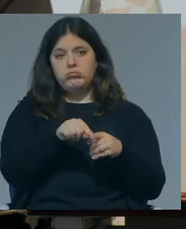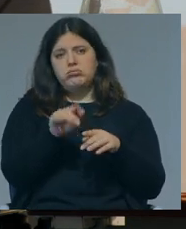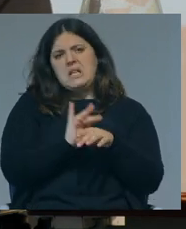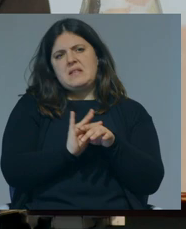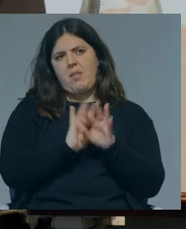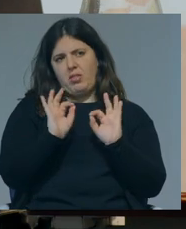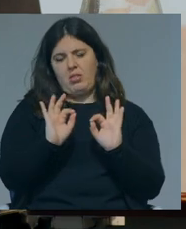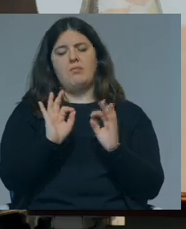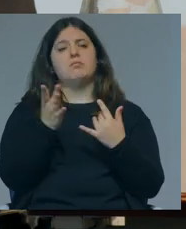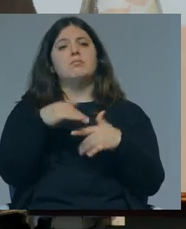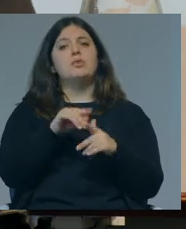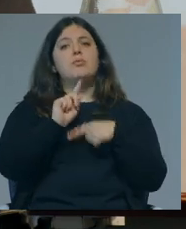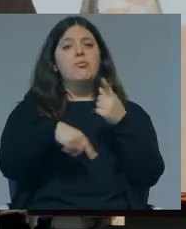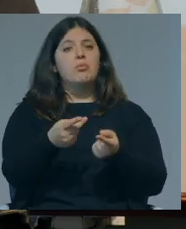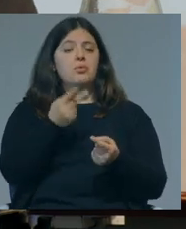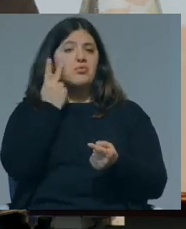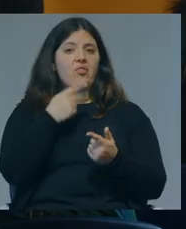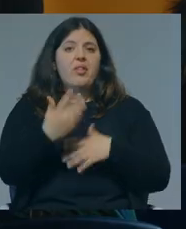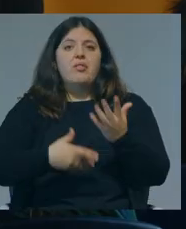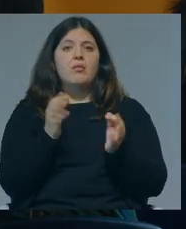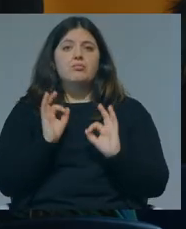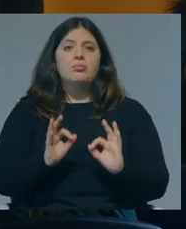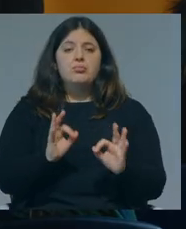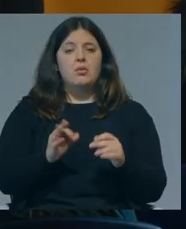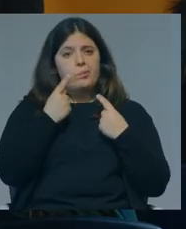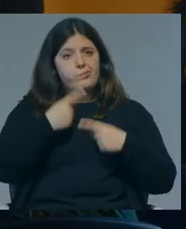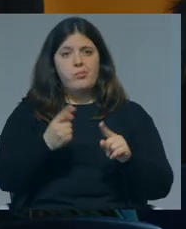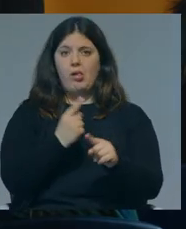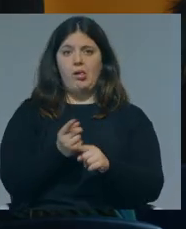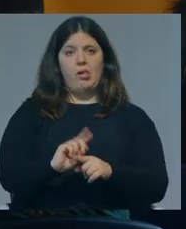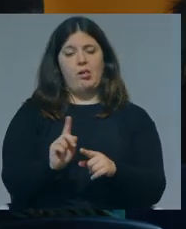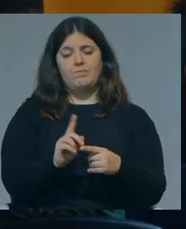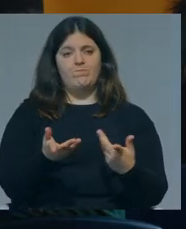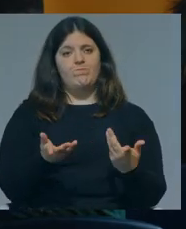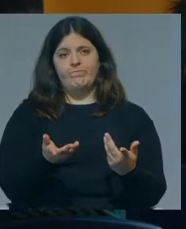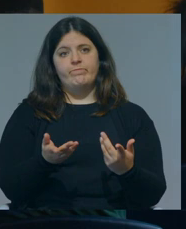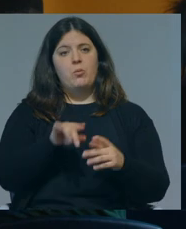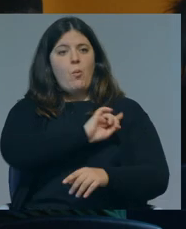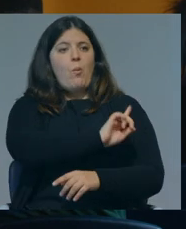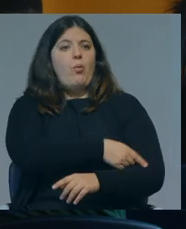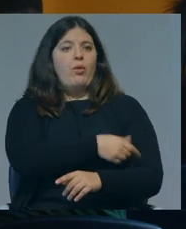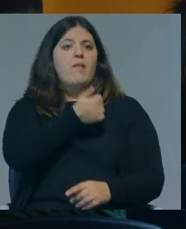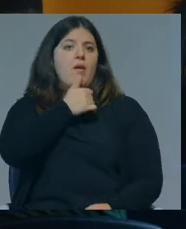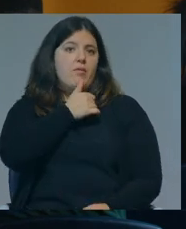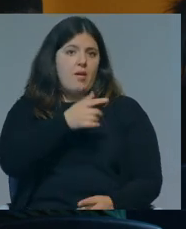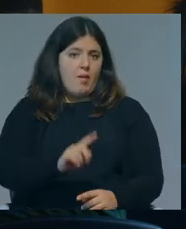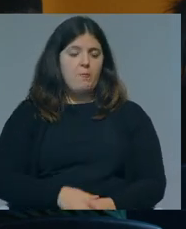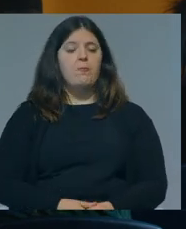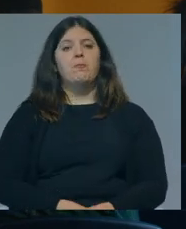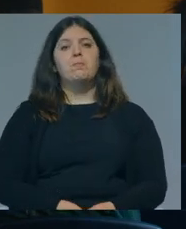mulheres que homens, mas que depois na vida ativa não se traduz em cargos de poder e tomada de decisão.